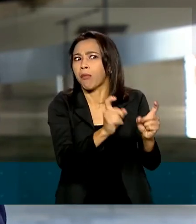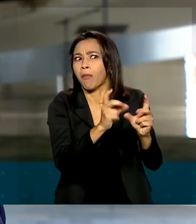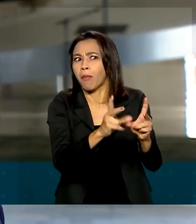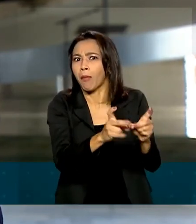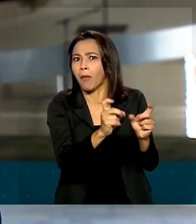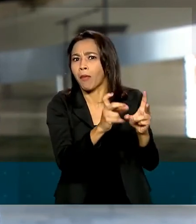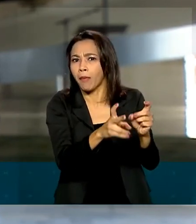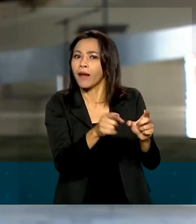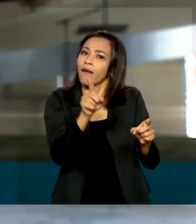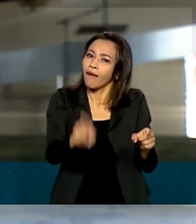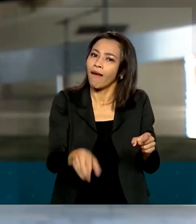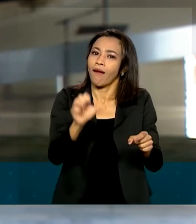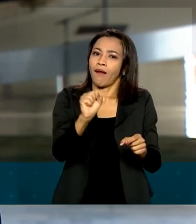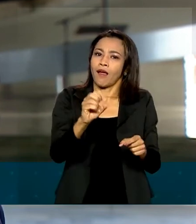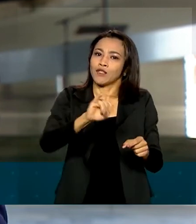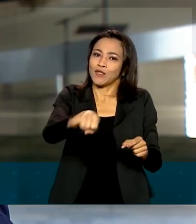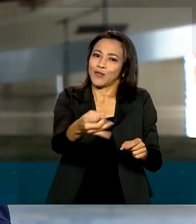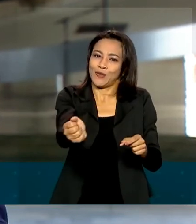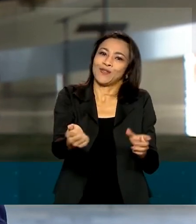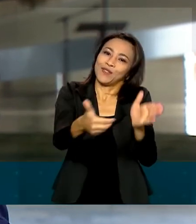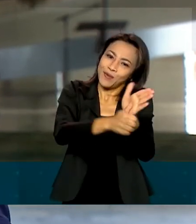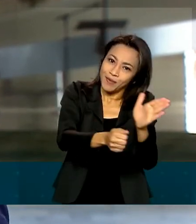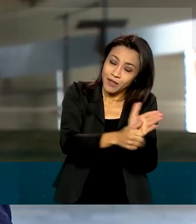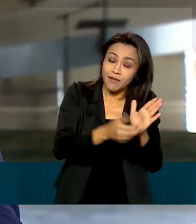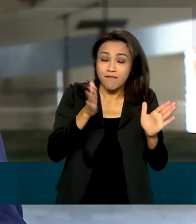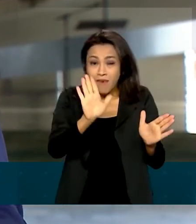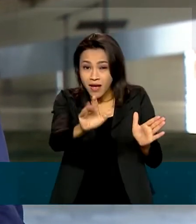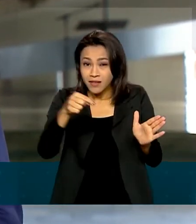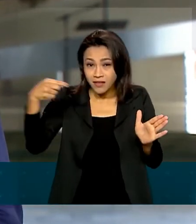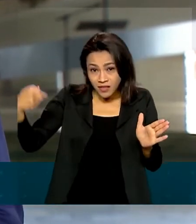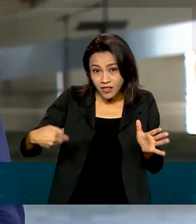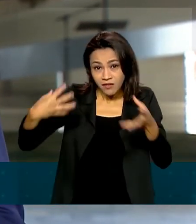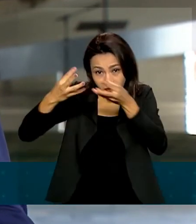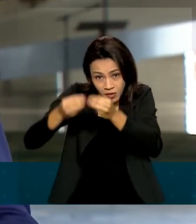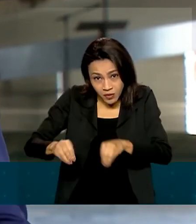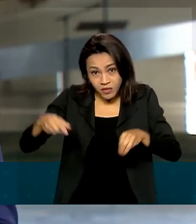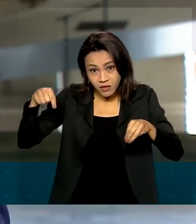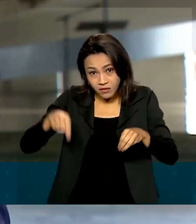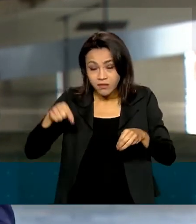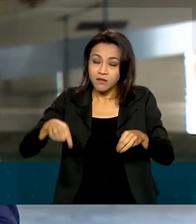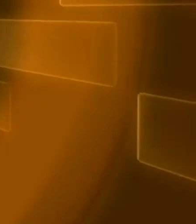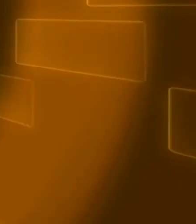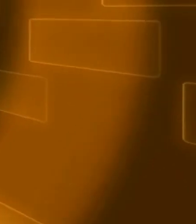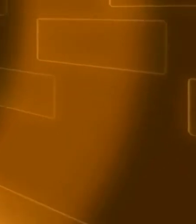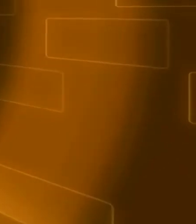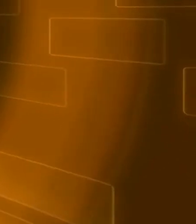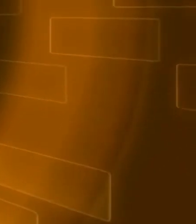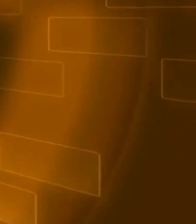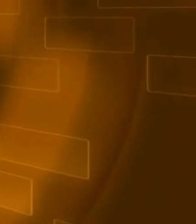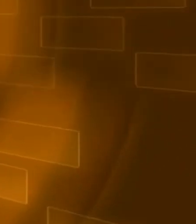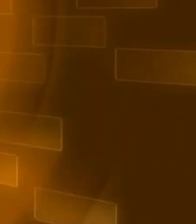o milho. Mas isso não deve afetar muito o abastecimento interno, segundo a Conar.